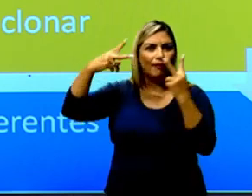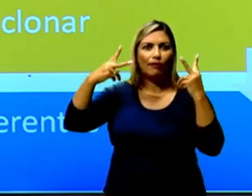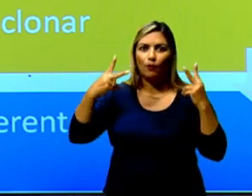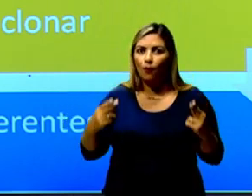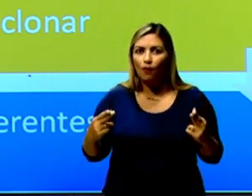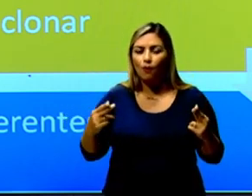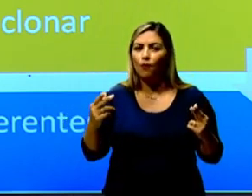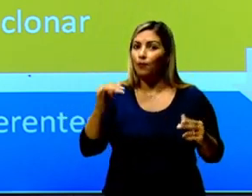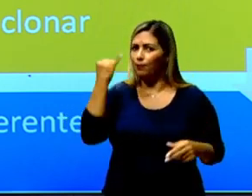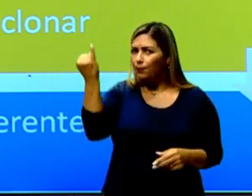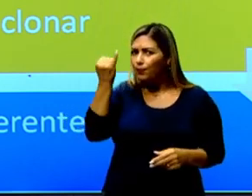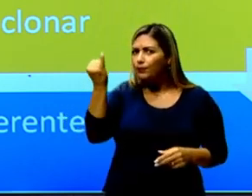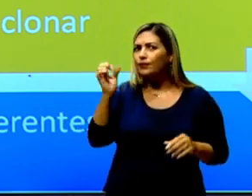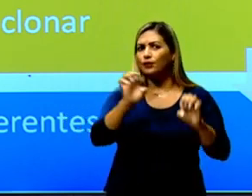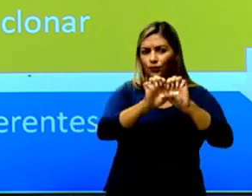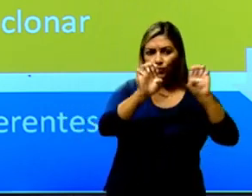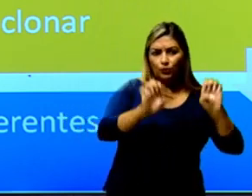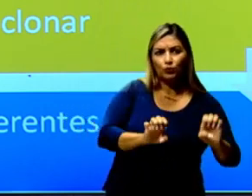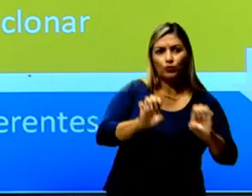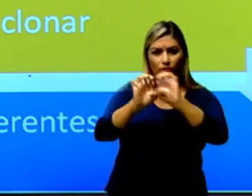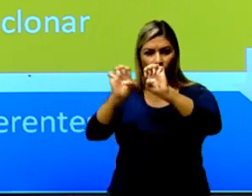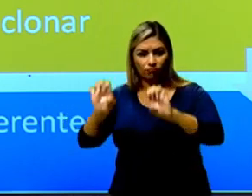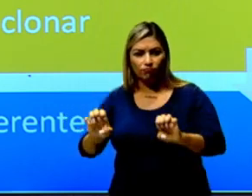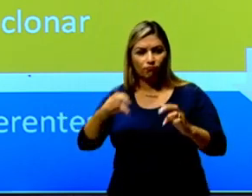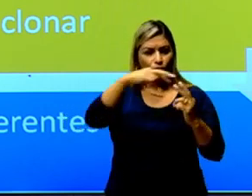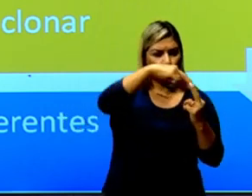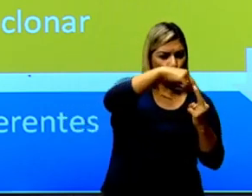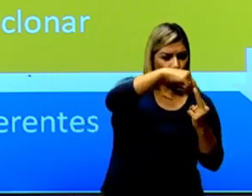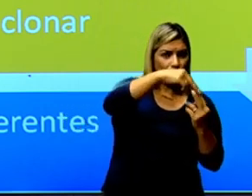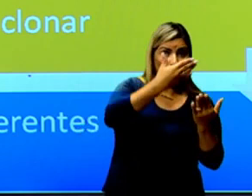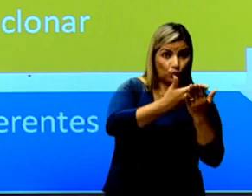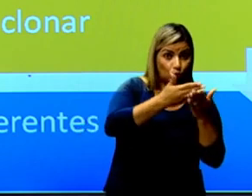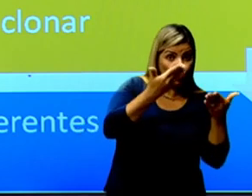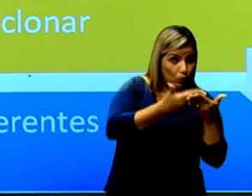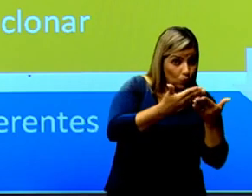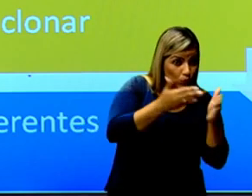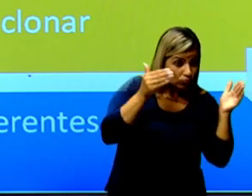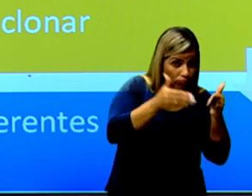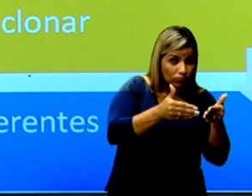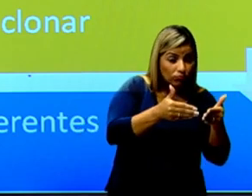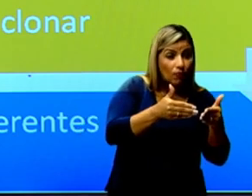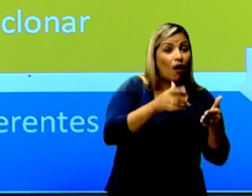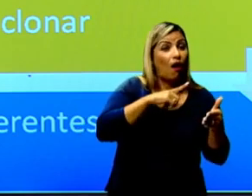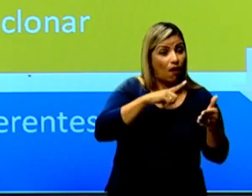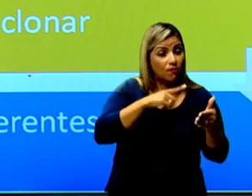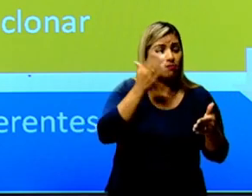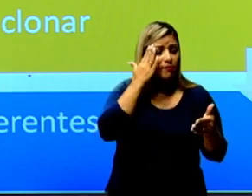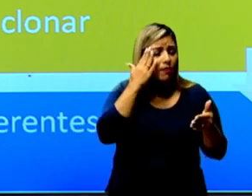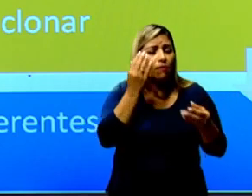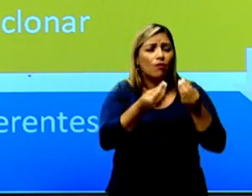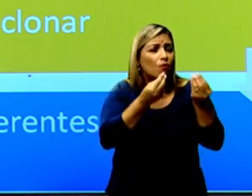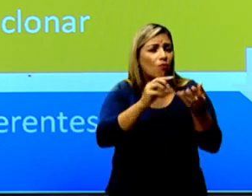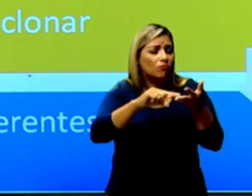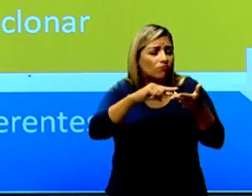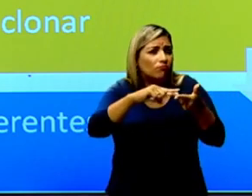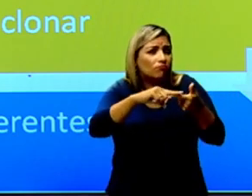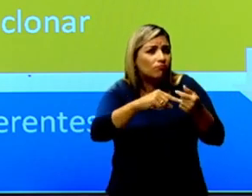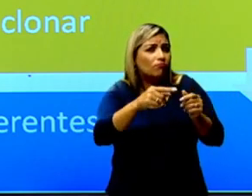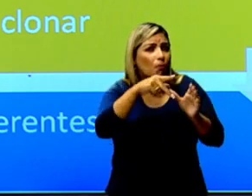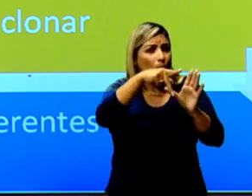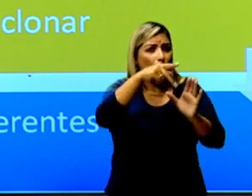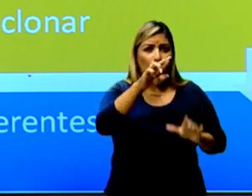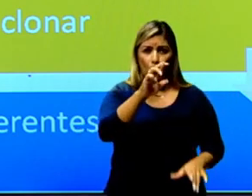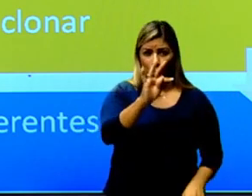determinação da estrutura de um gene que está em estudo e, consequentemente, sabermos quais são as